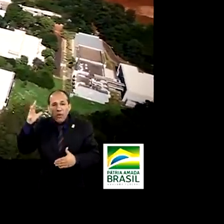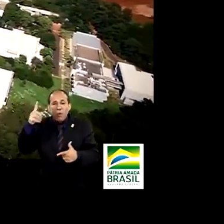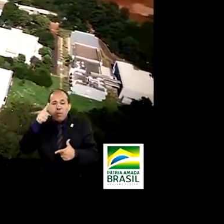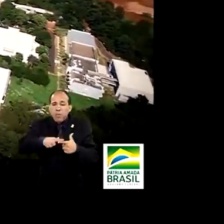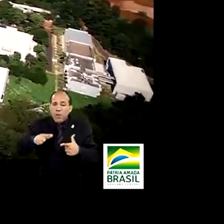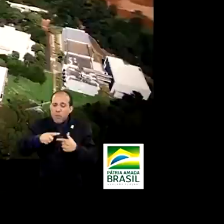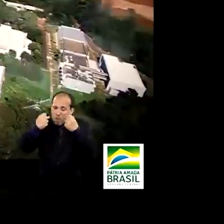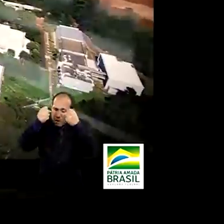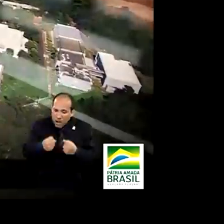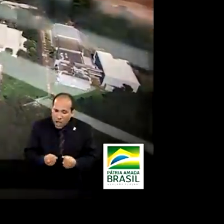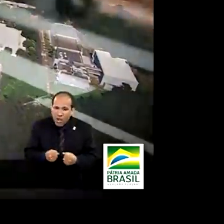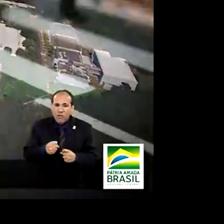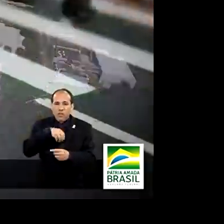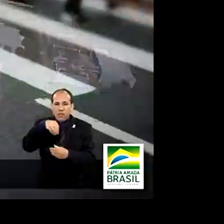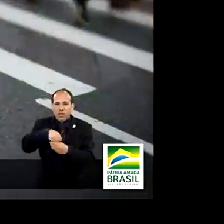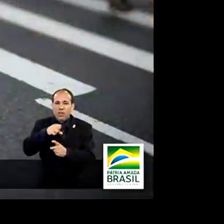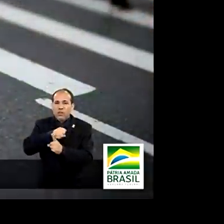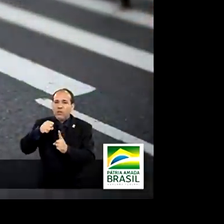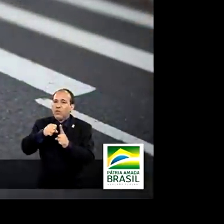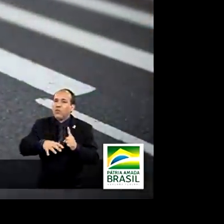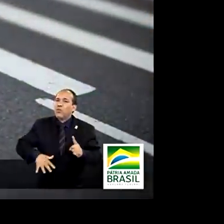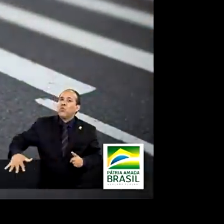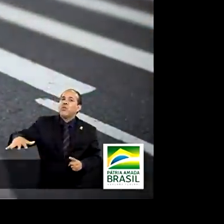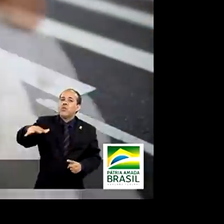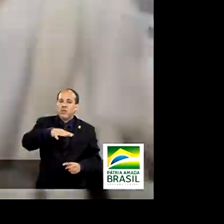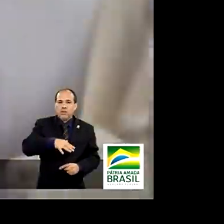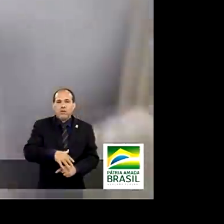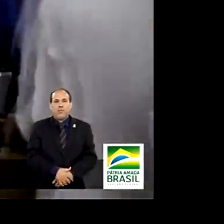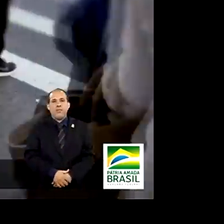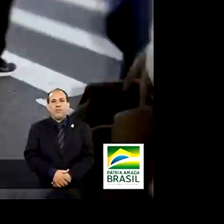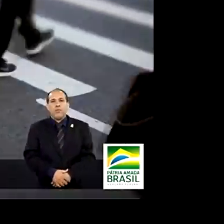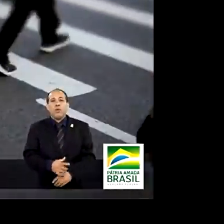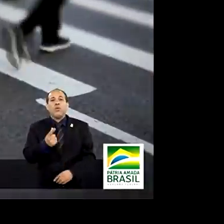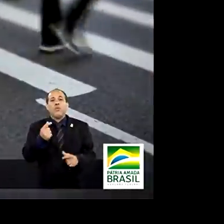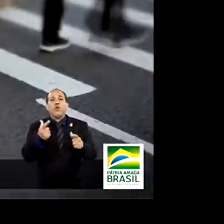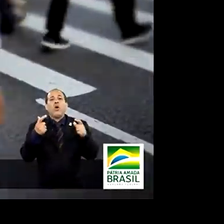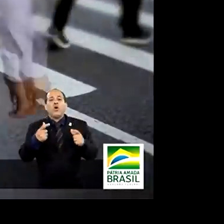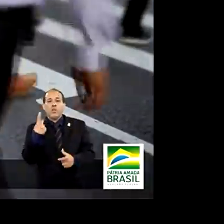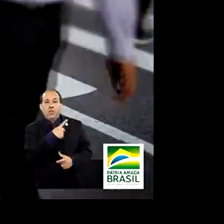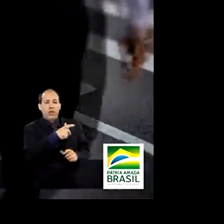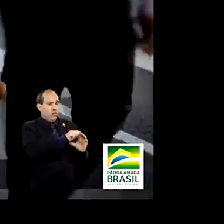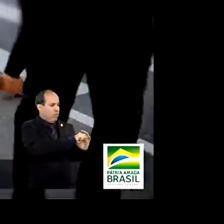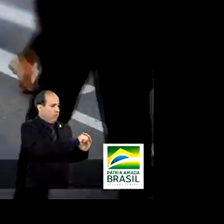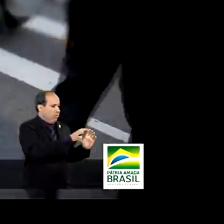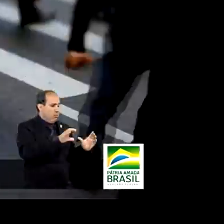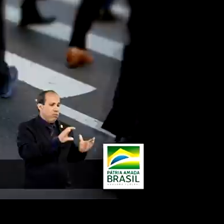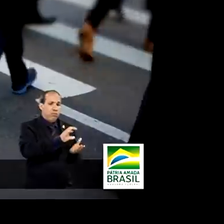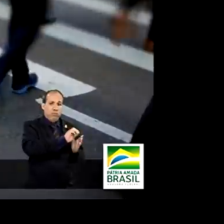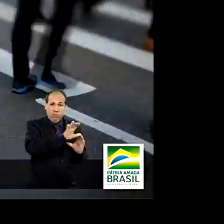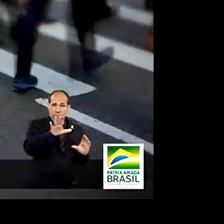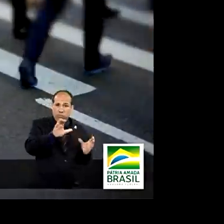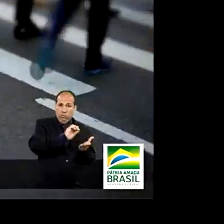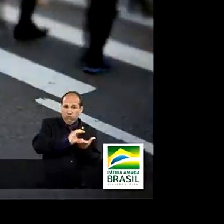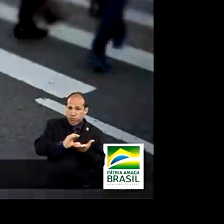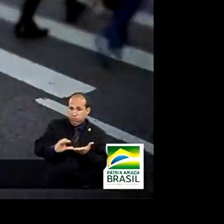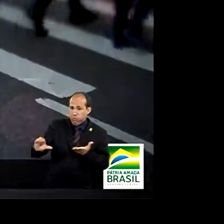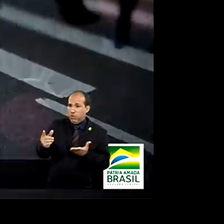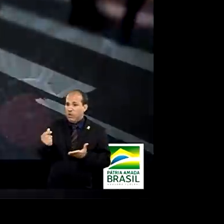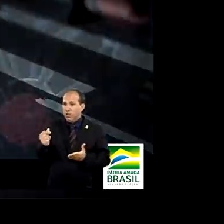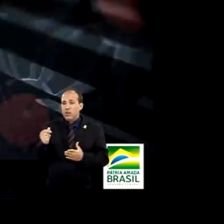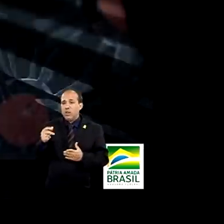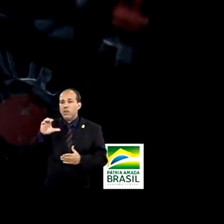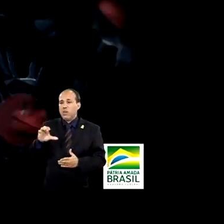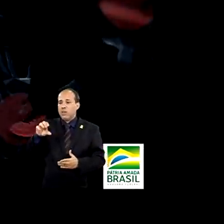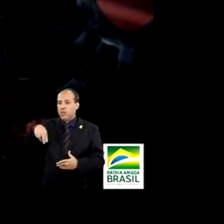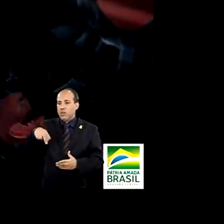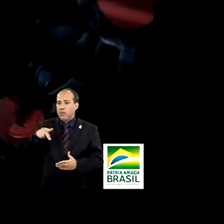grandes desafios de nossa sociedade. Com financiamento do MCTIC, o CNPEN busca, entre